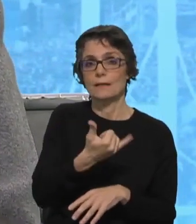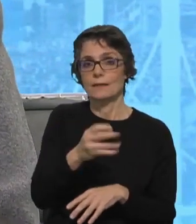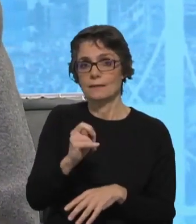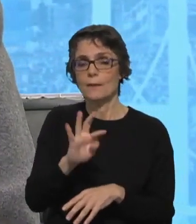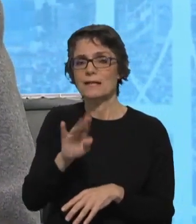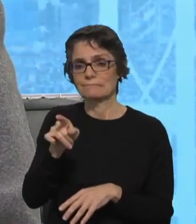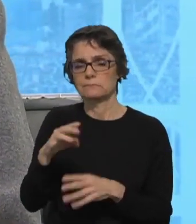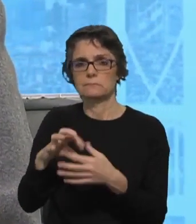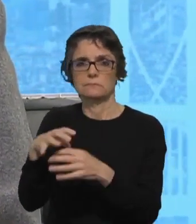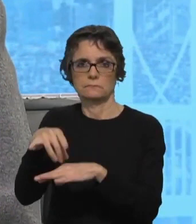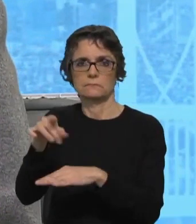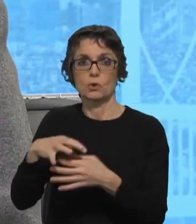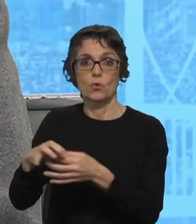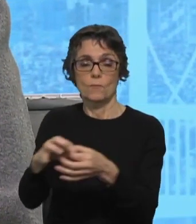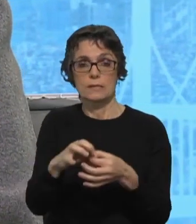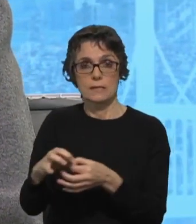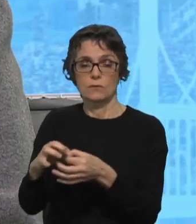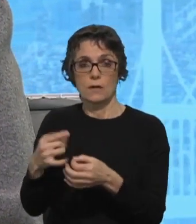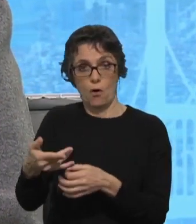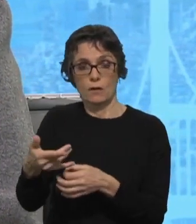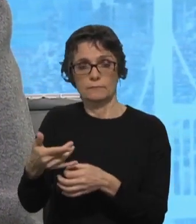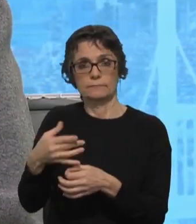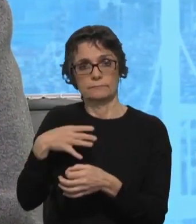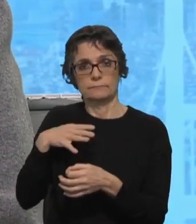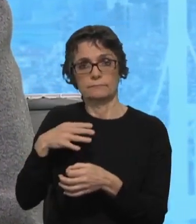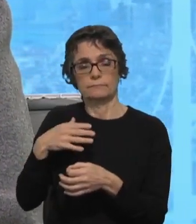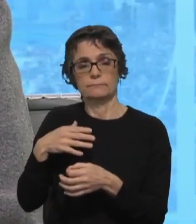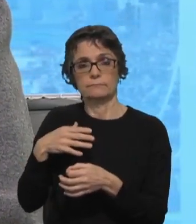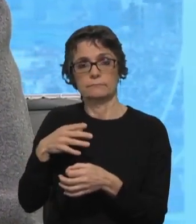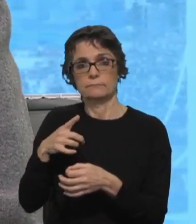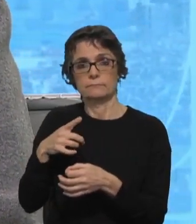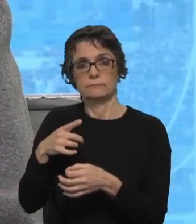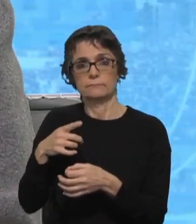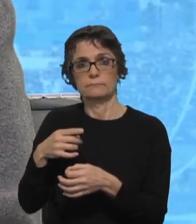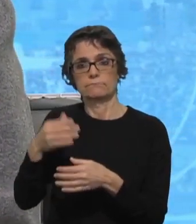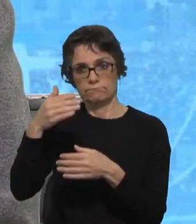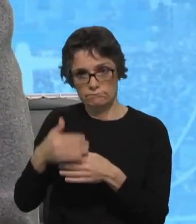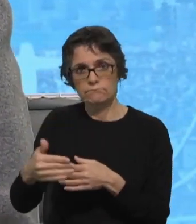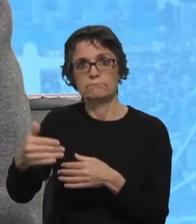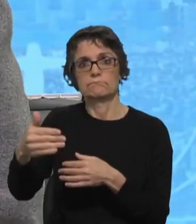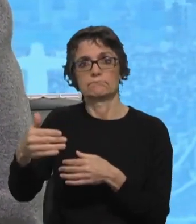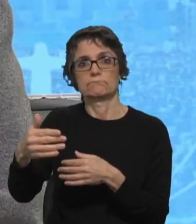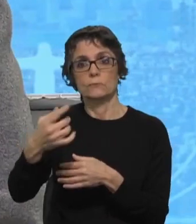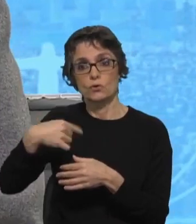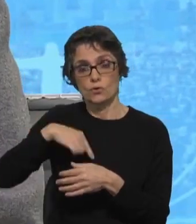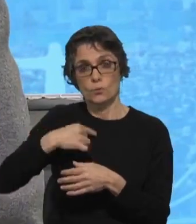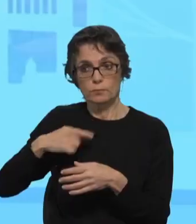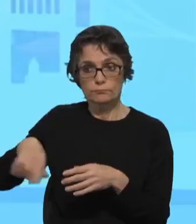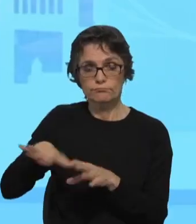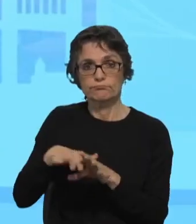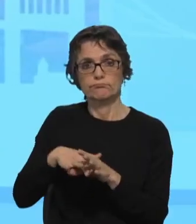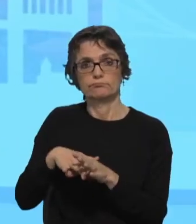também em colaboração com a Pastoral Nacional dos Ciganos queremos fazer novamente, queremos tomar parte dessa